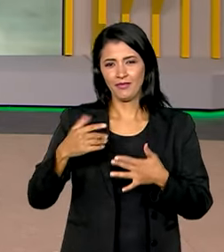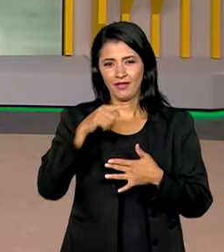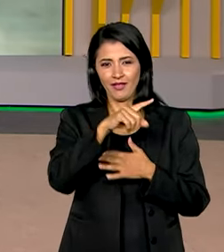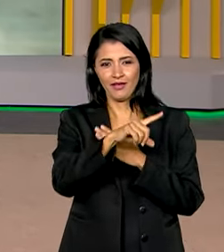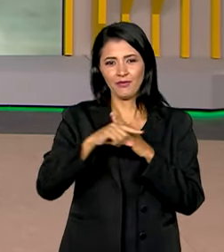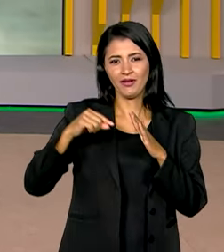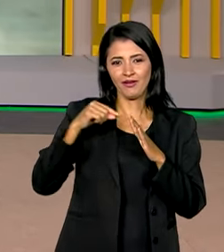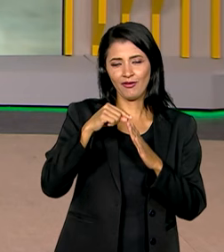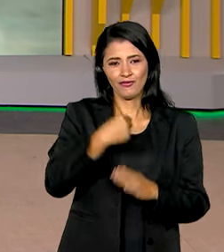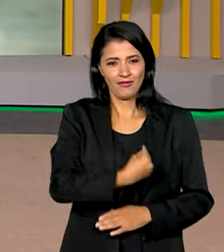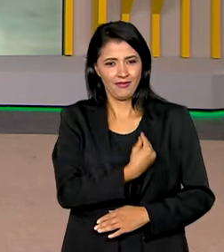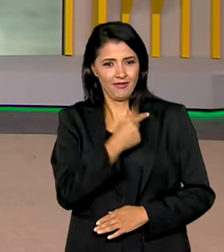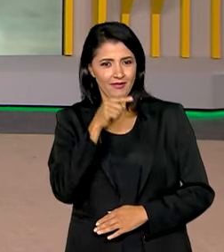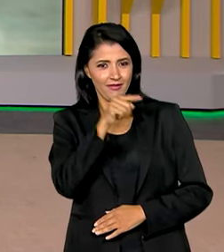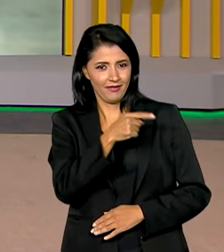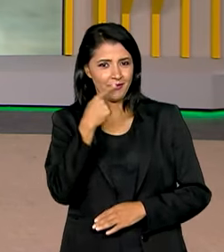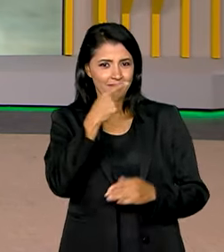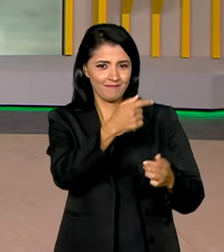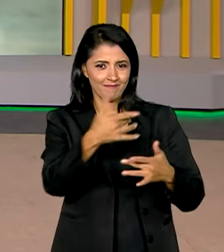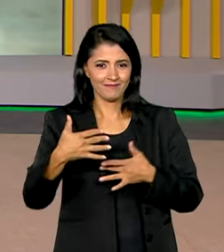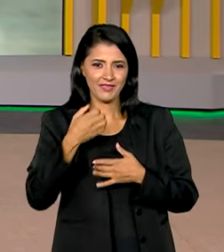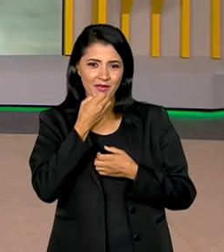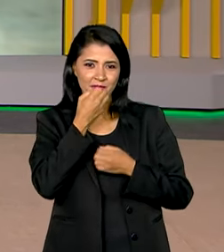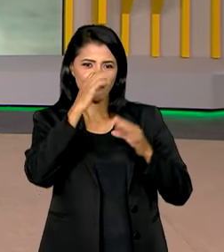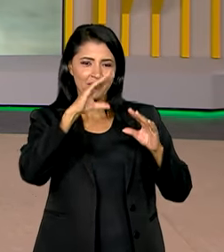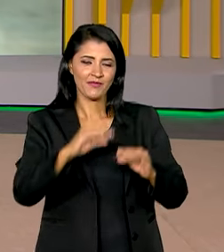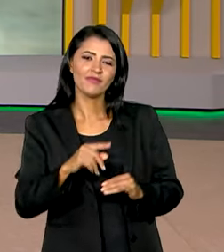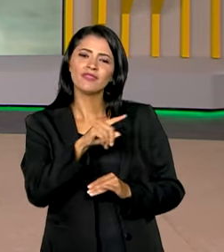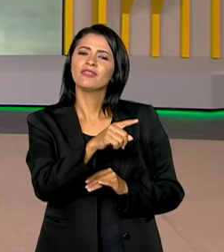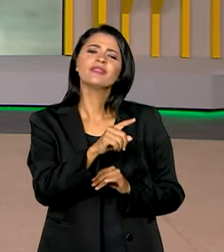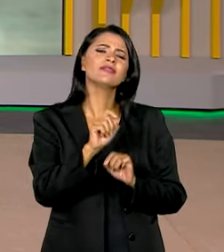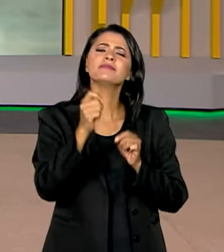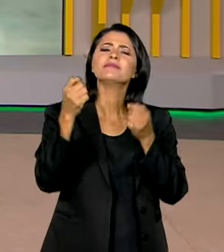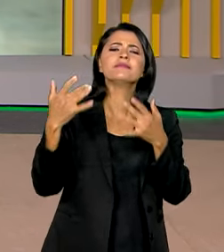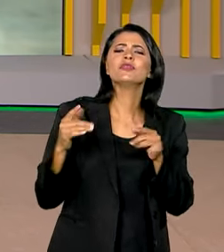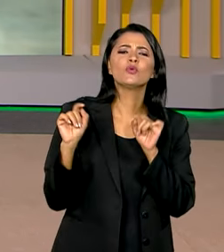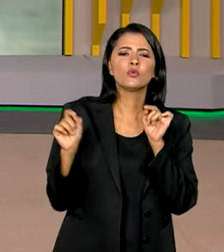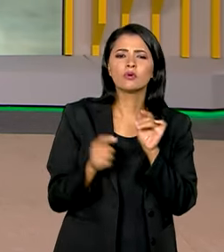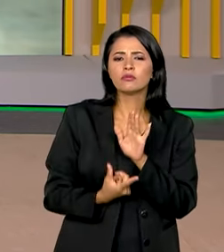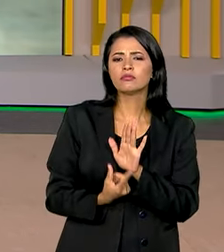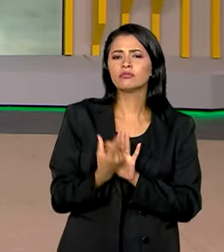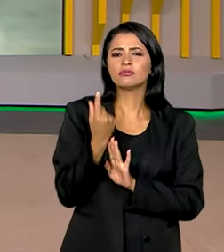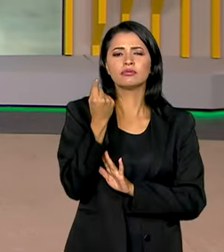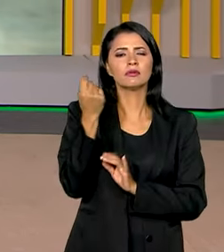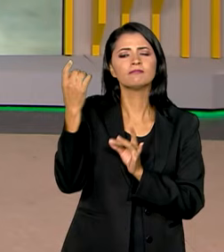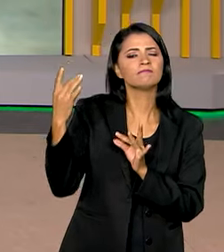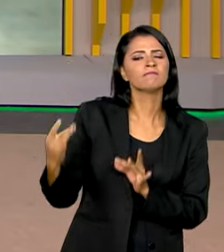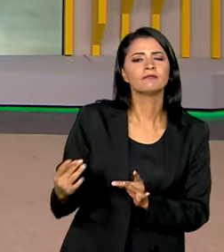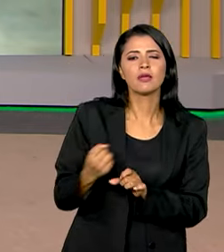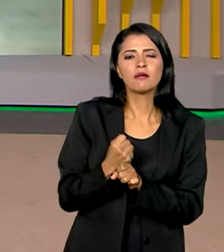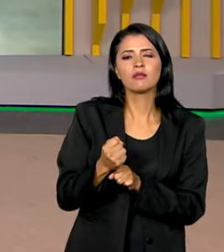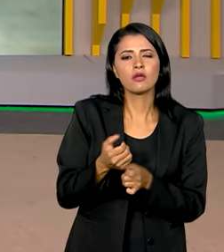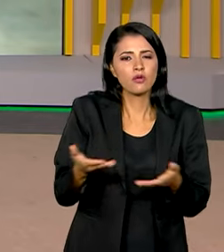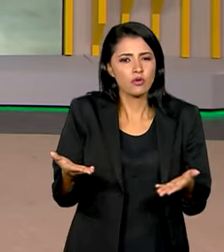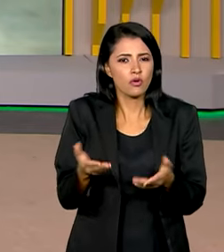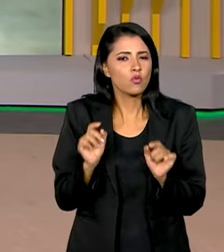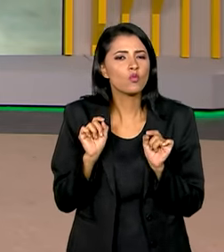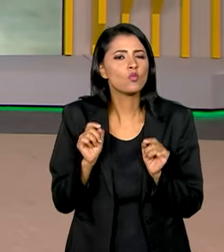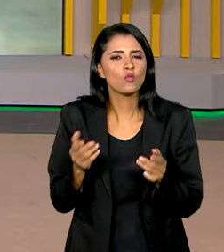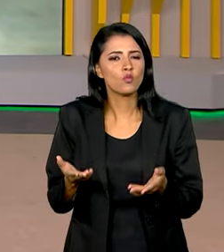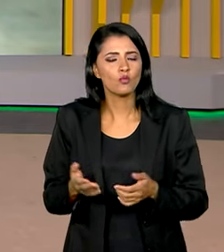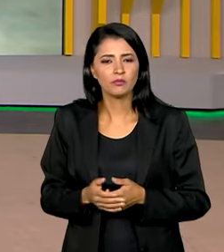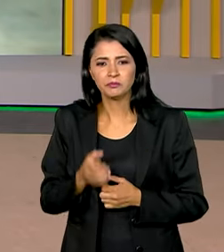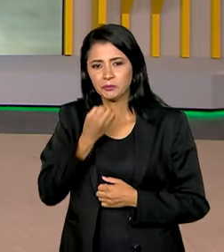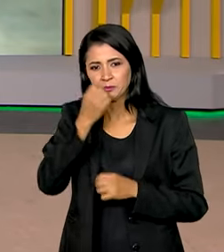Palácio do Planalto. Pablo, uma boa noite pra você. Conta pra gente o que é que o orçamento define aí pra este ano. Boa noite,